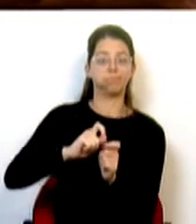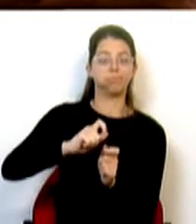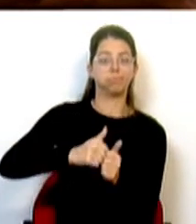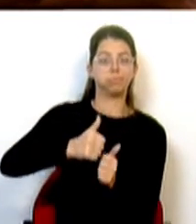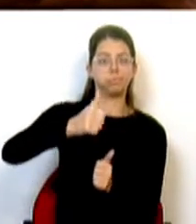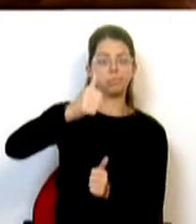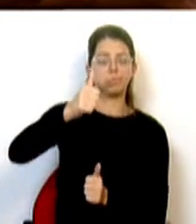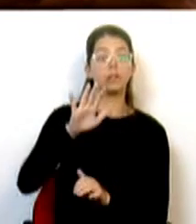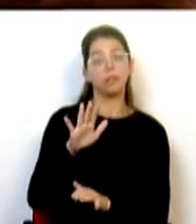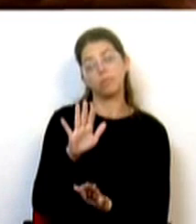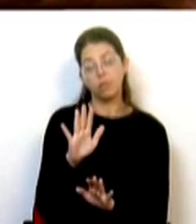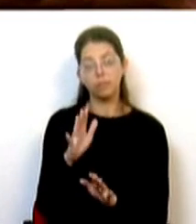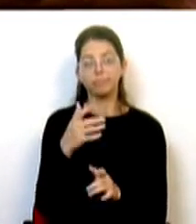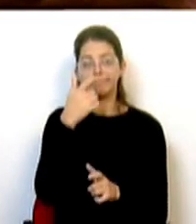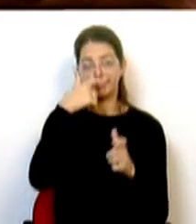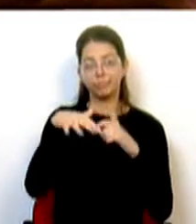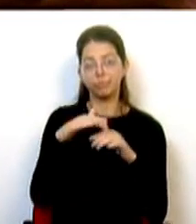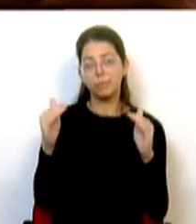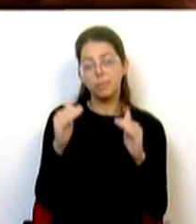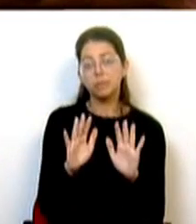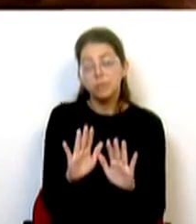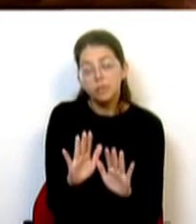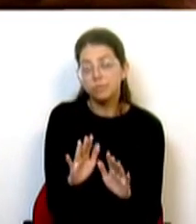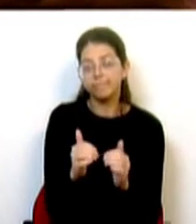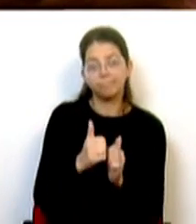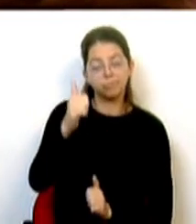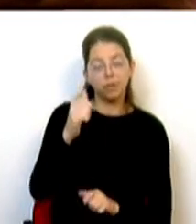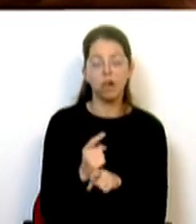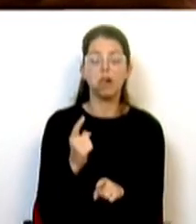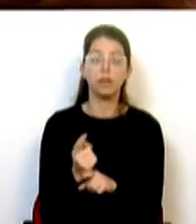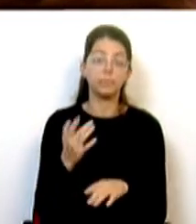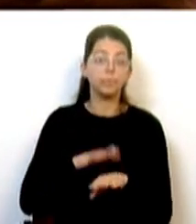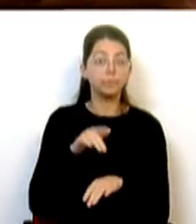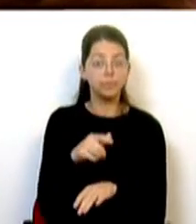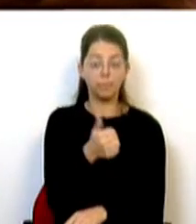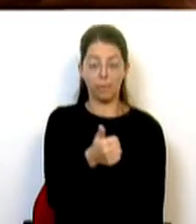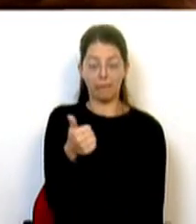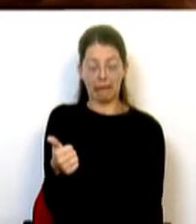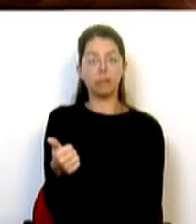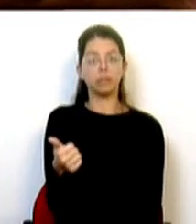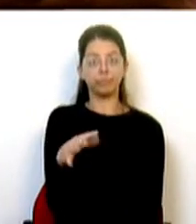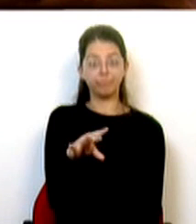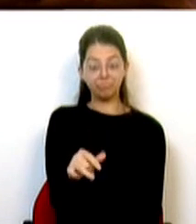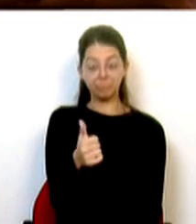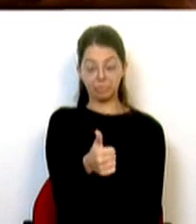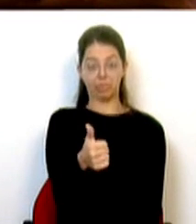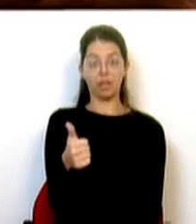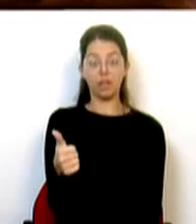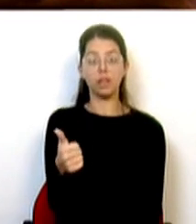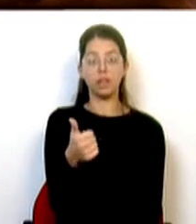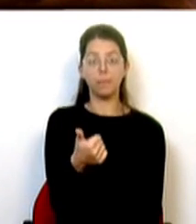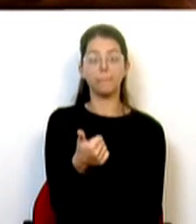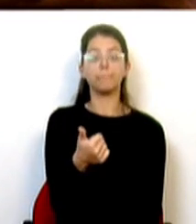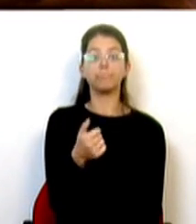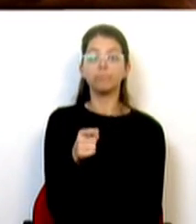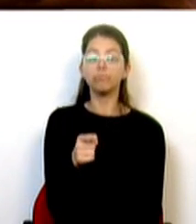embora esta seja em menor número de que a que reside a sul. Pelo que a localização do Bomberral é efetivamente a que garante uma melhoria